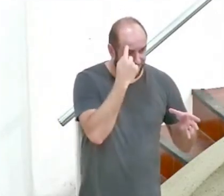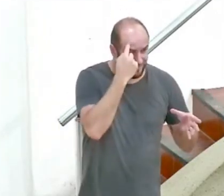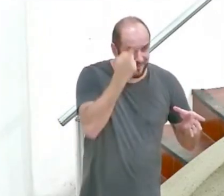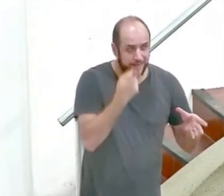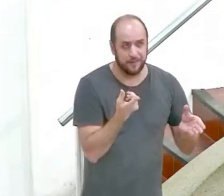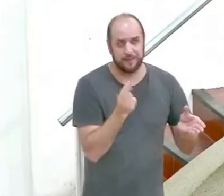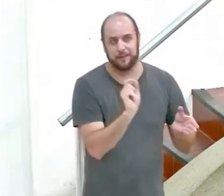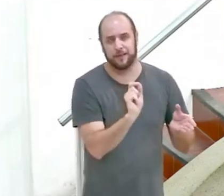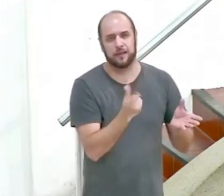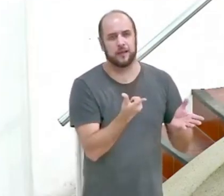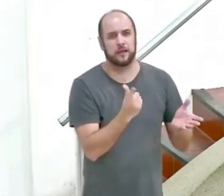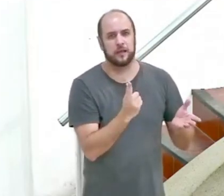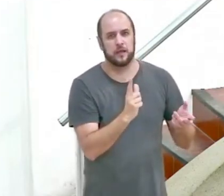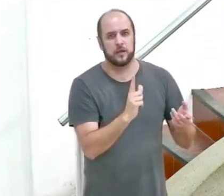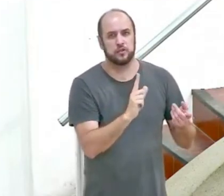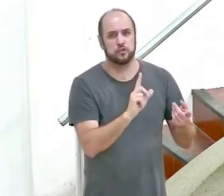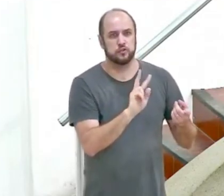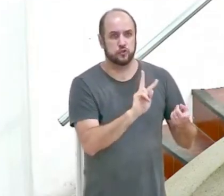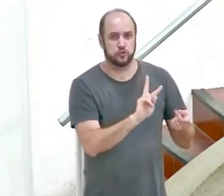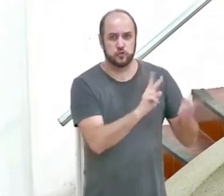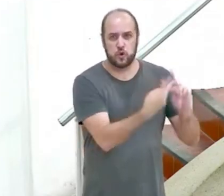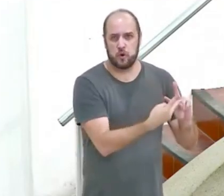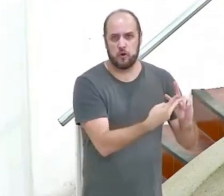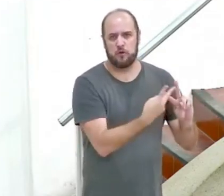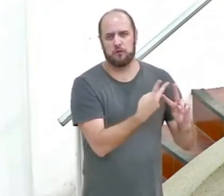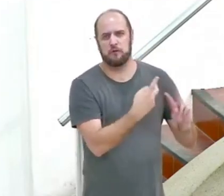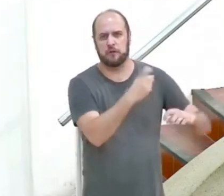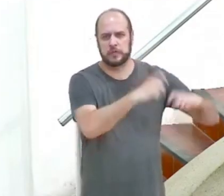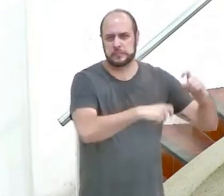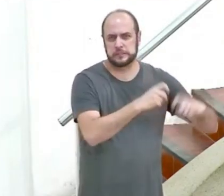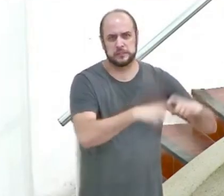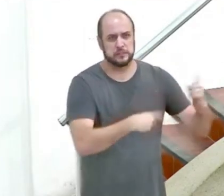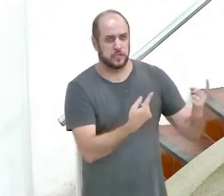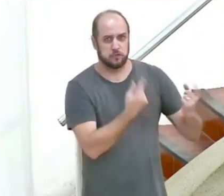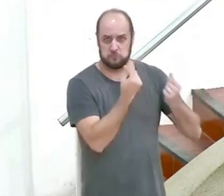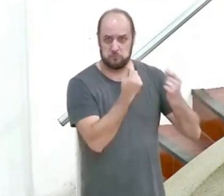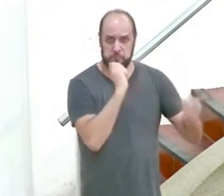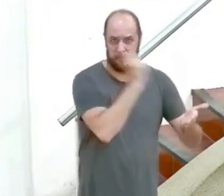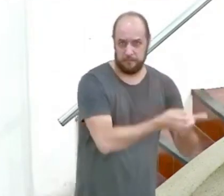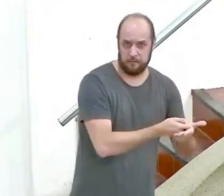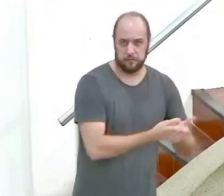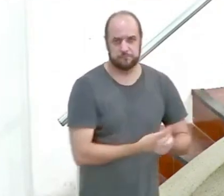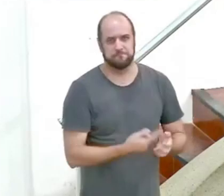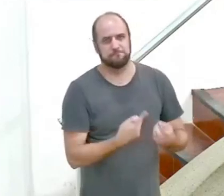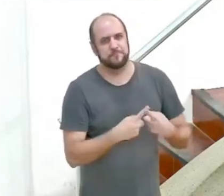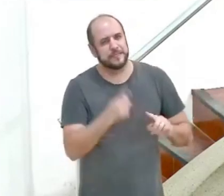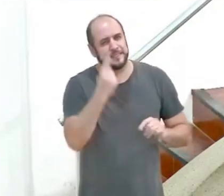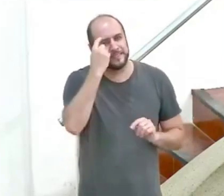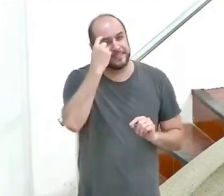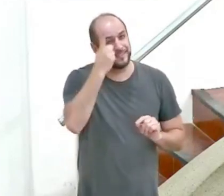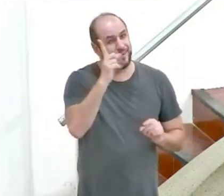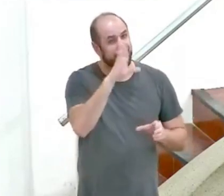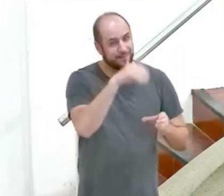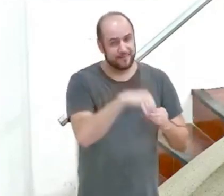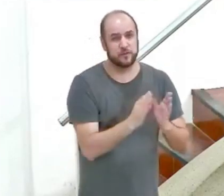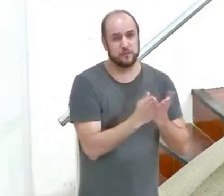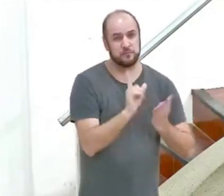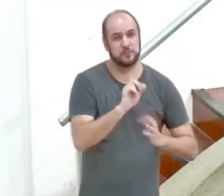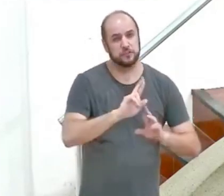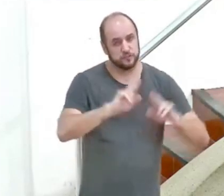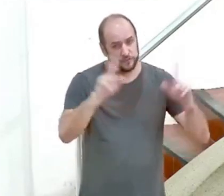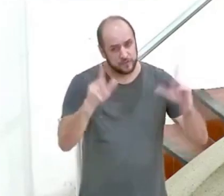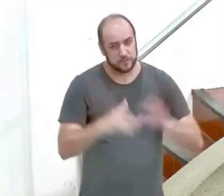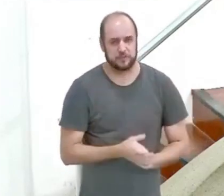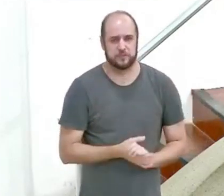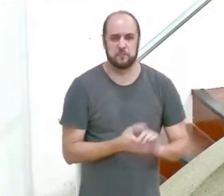trocar a relação sexual, por algum benefício financeiro. Mas esta não é a ideia da palavra grega, a palavra grega é